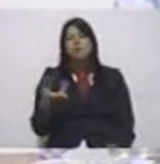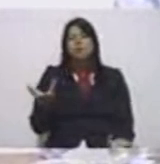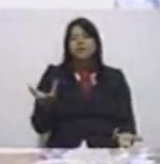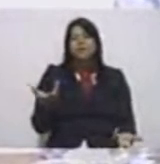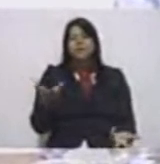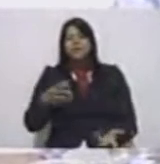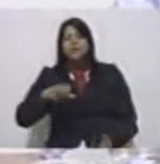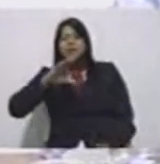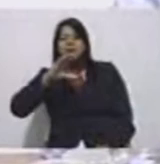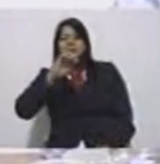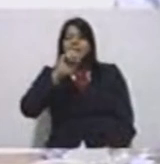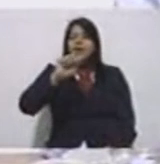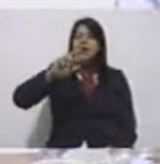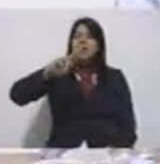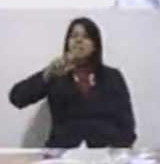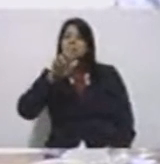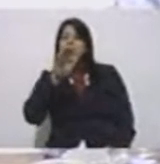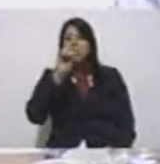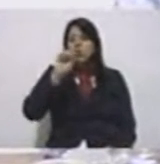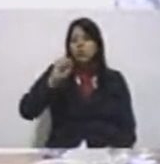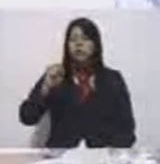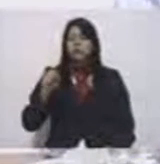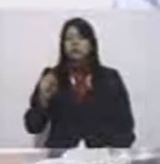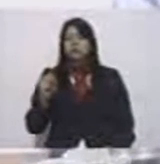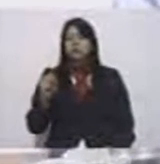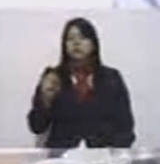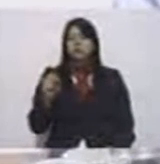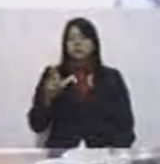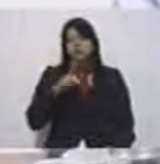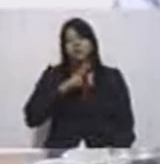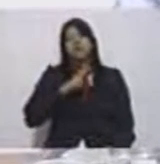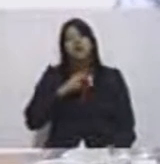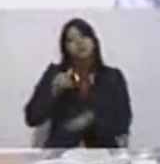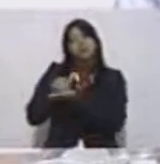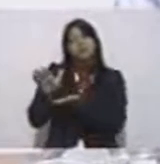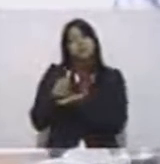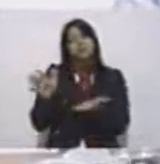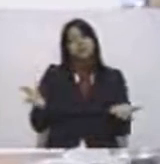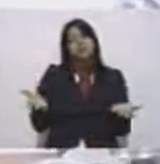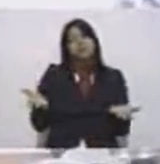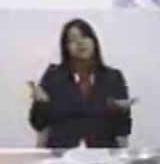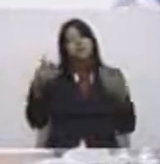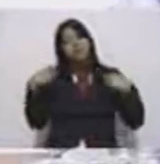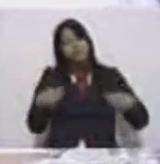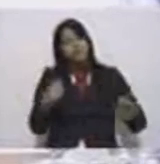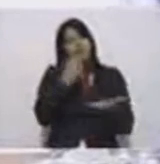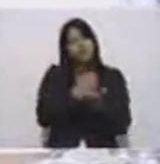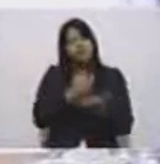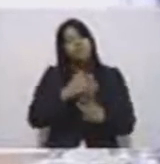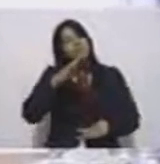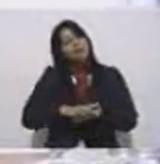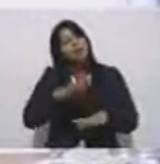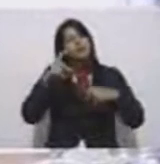poder aplicar o dinheiro na construção de creches, na trazida de remédios, na contratação de médicos,